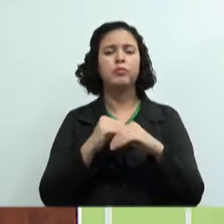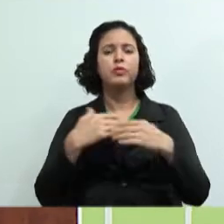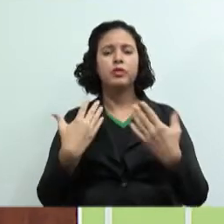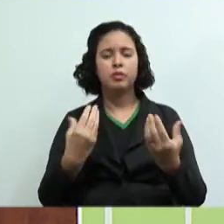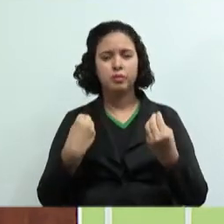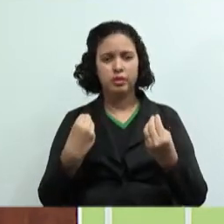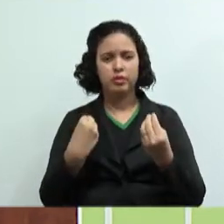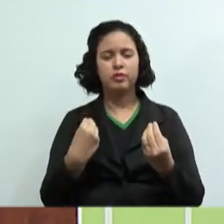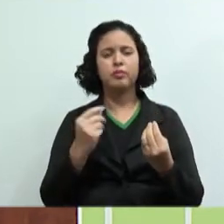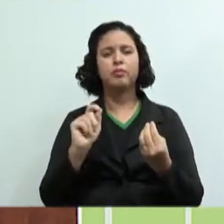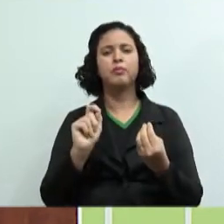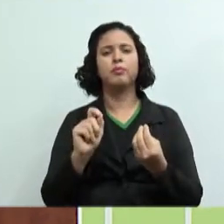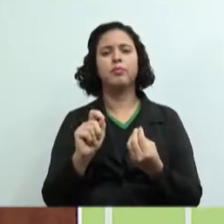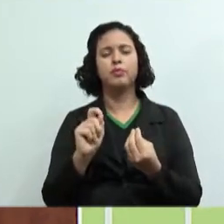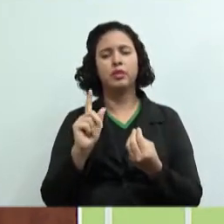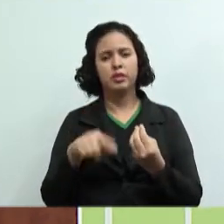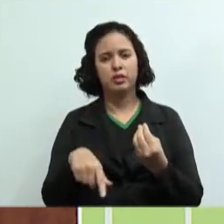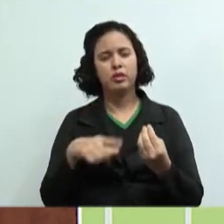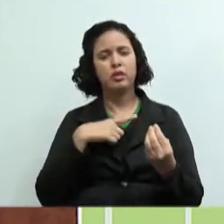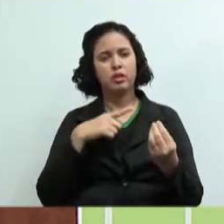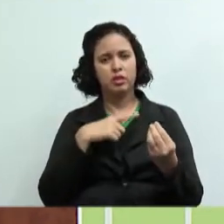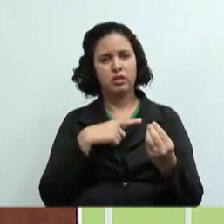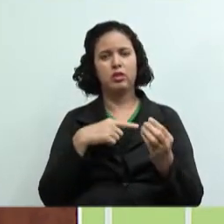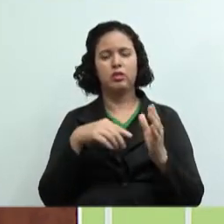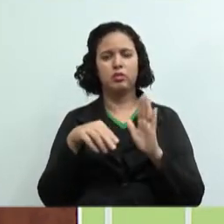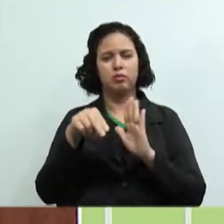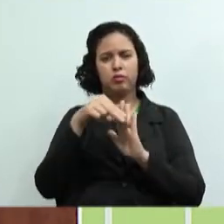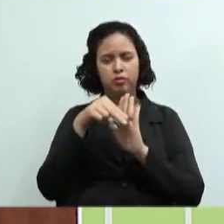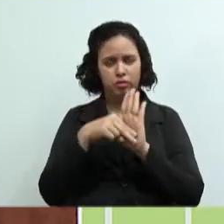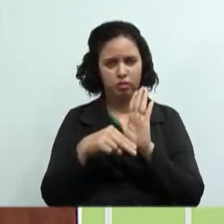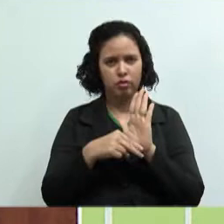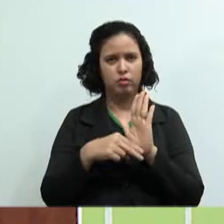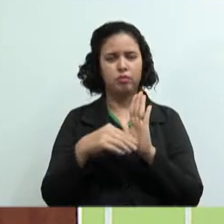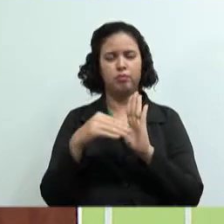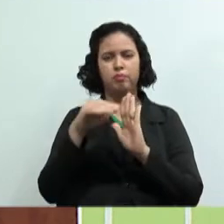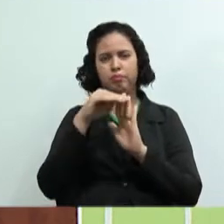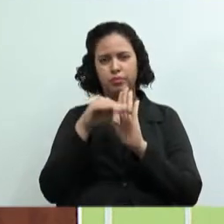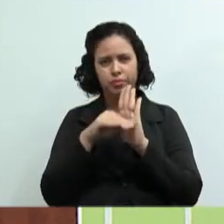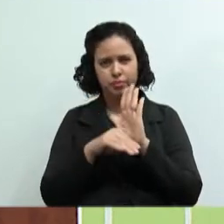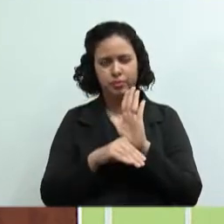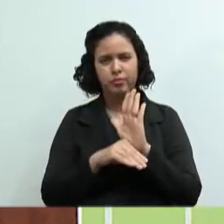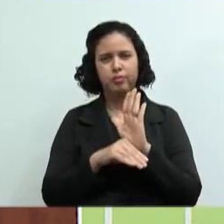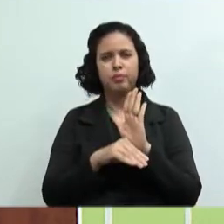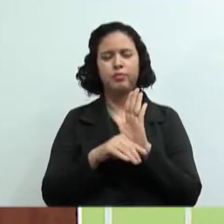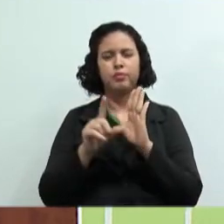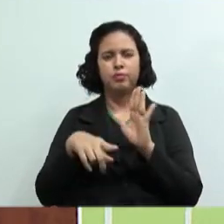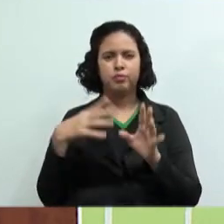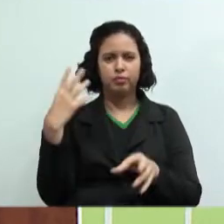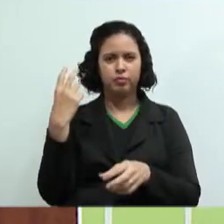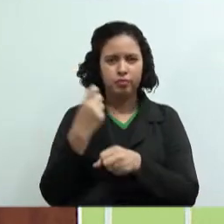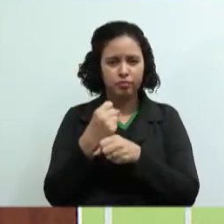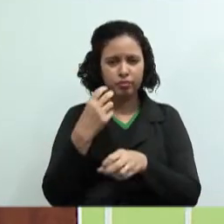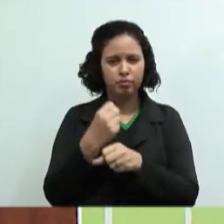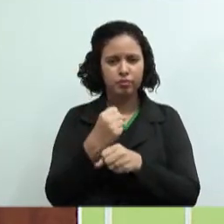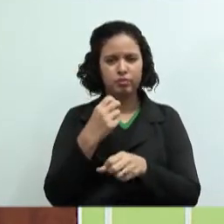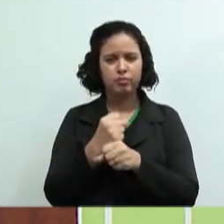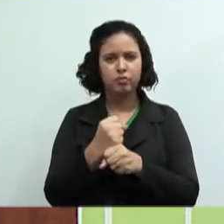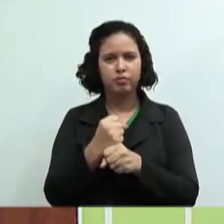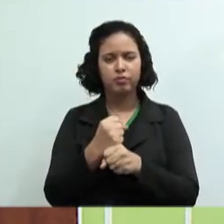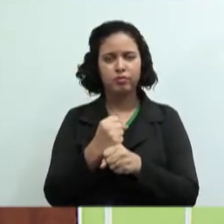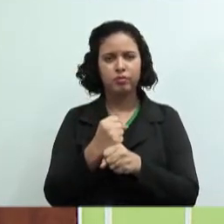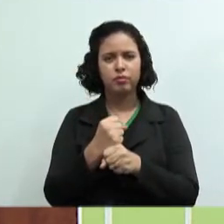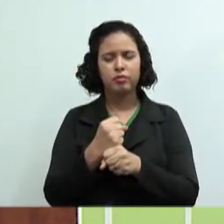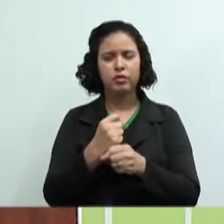isso definiu-se o quê? Padrões, uniformes, para quê? Para se contabilizar as